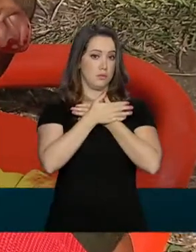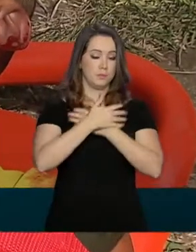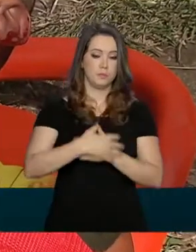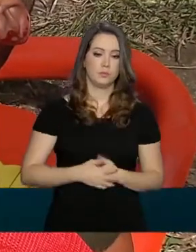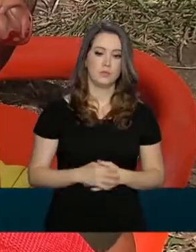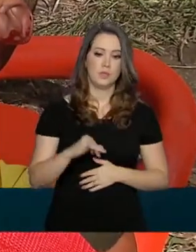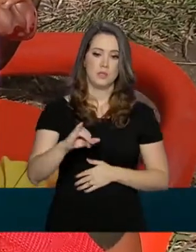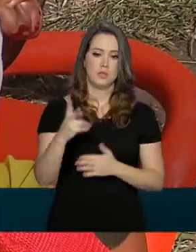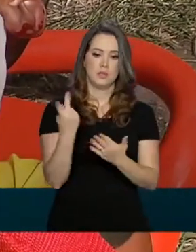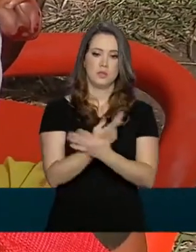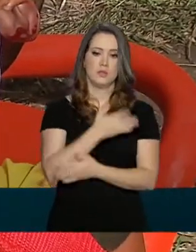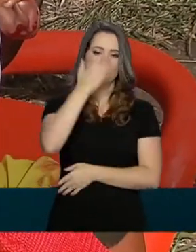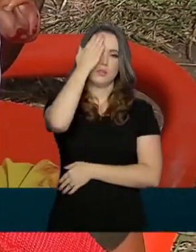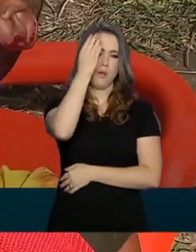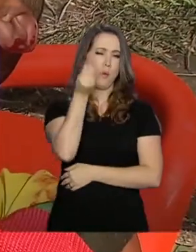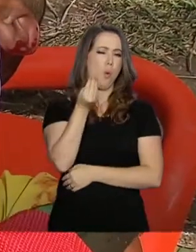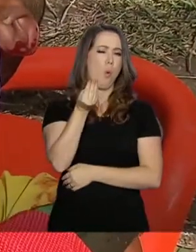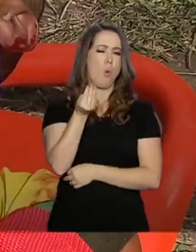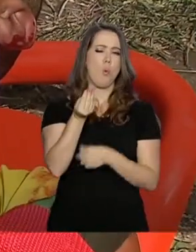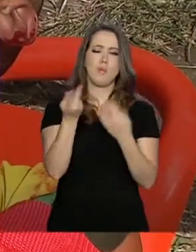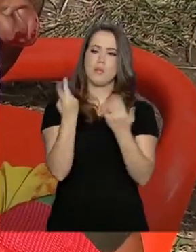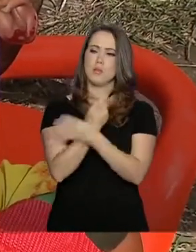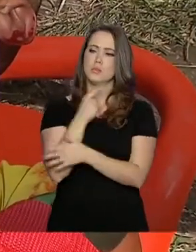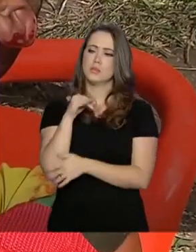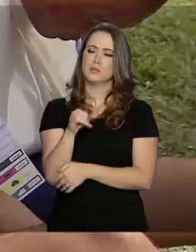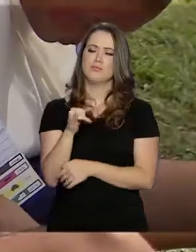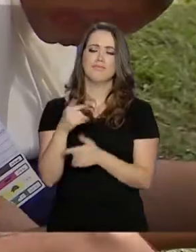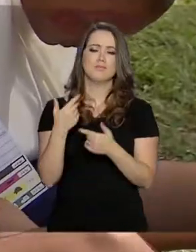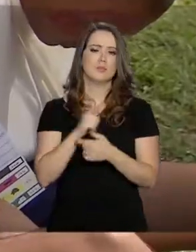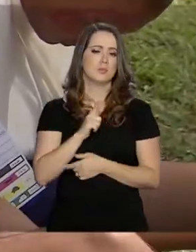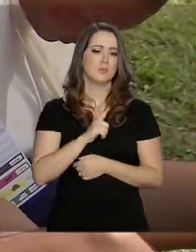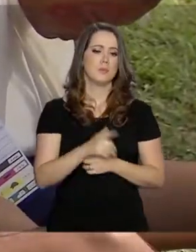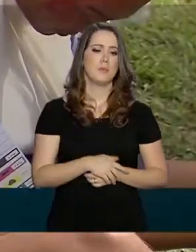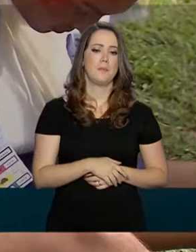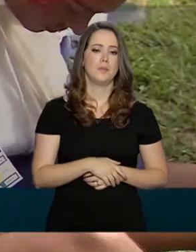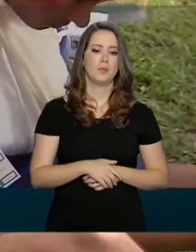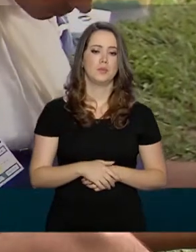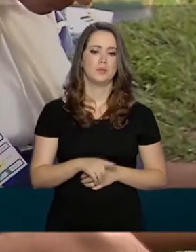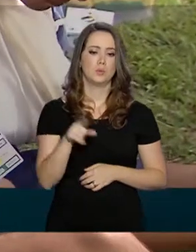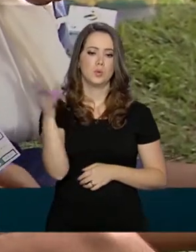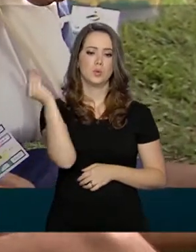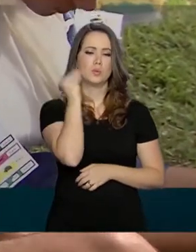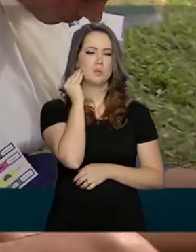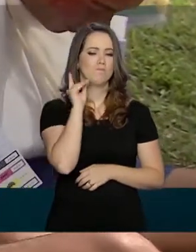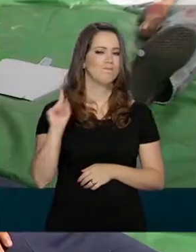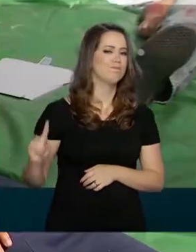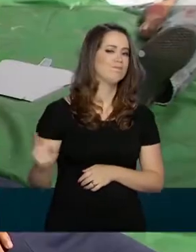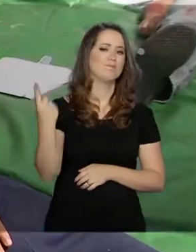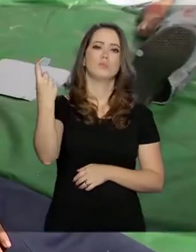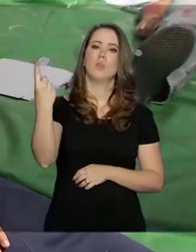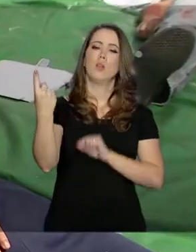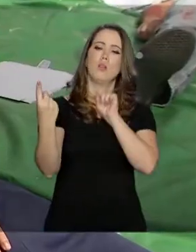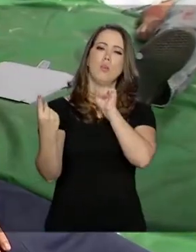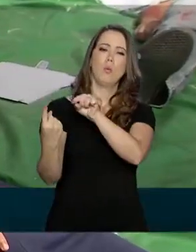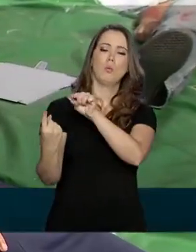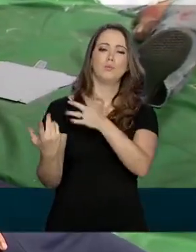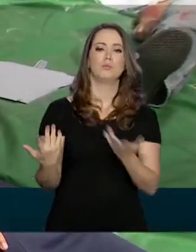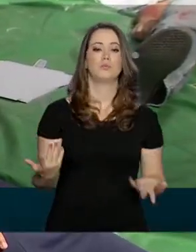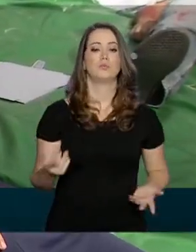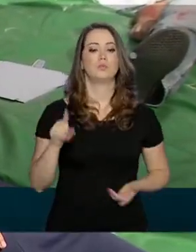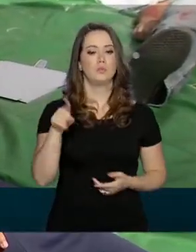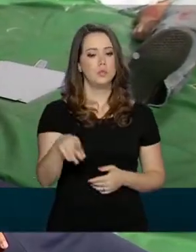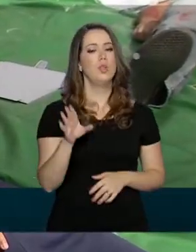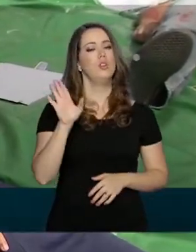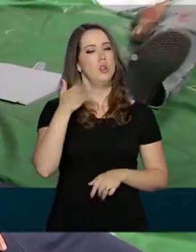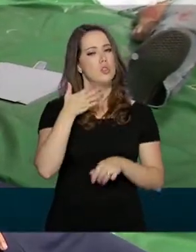acontecer, a gente saber como lidar nessa situação. E é uma experiência única, senhor. Está todo mundo já preparado para